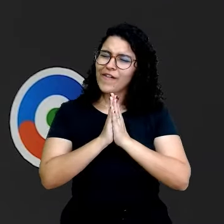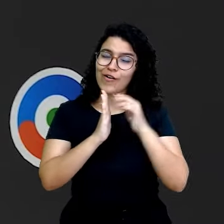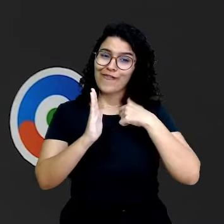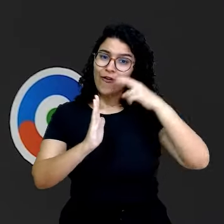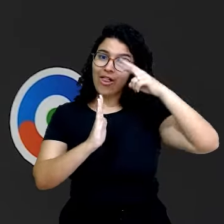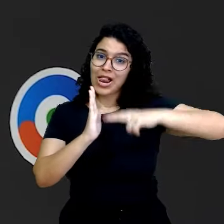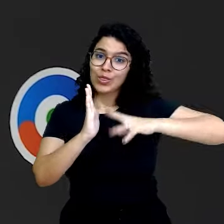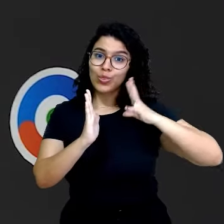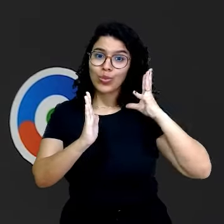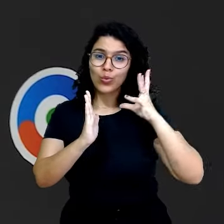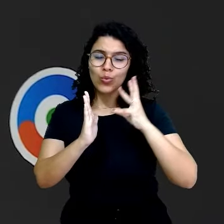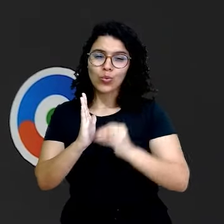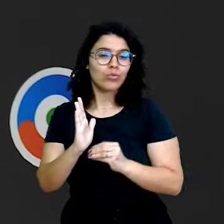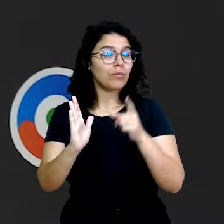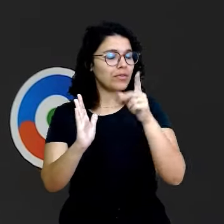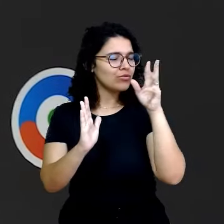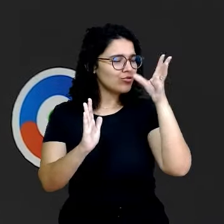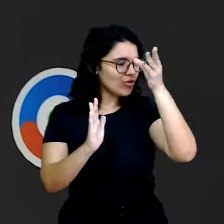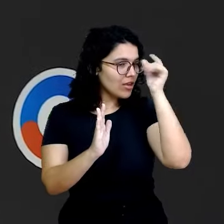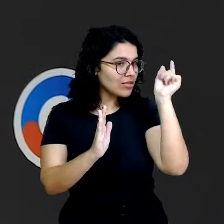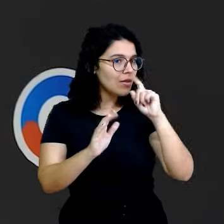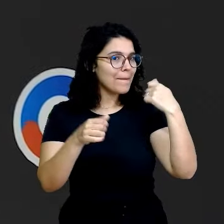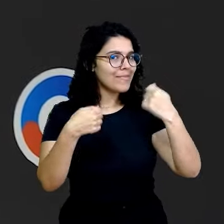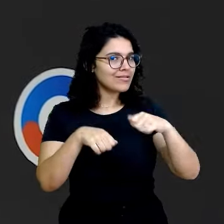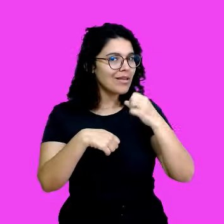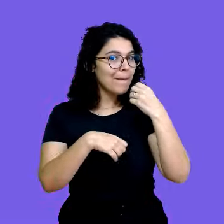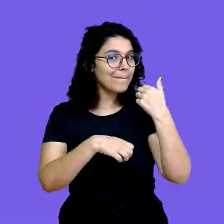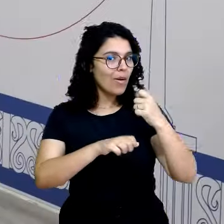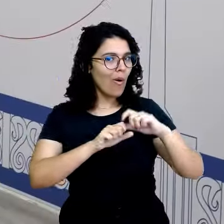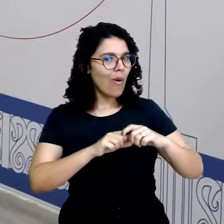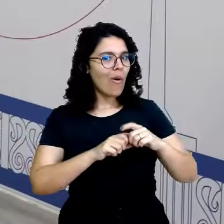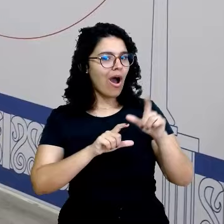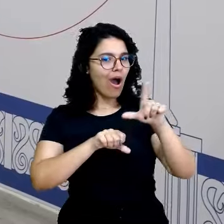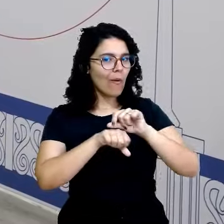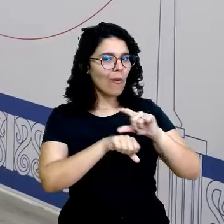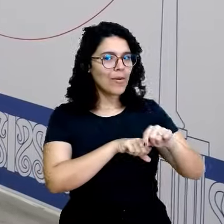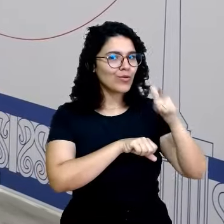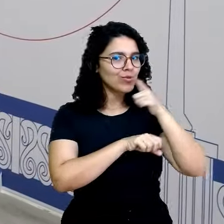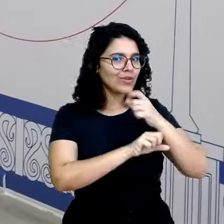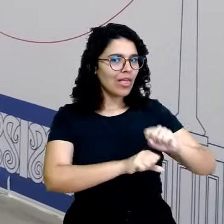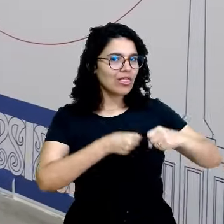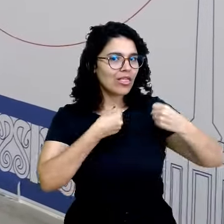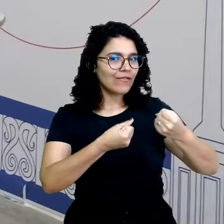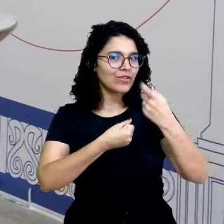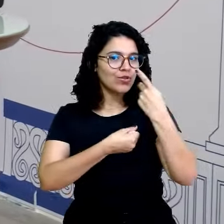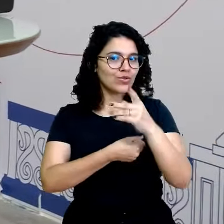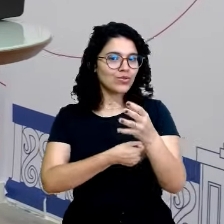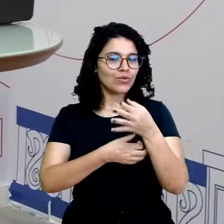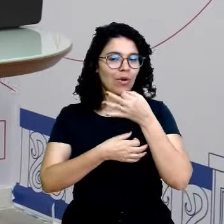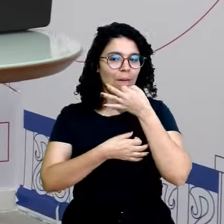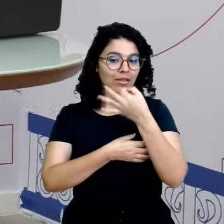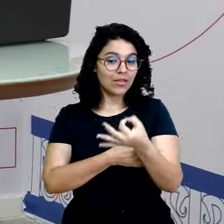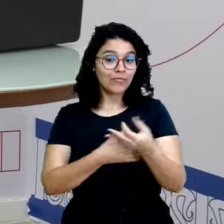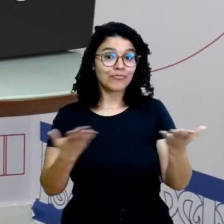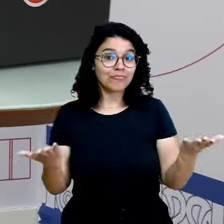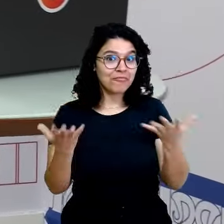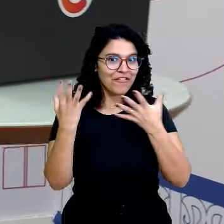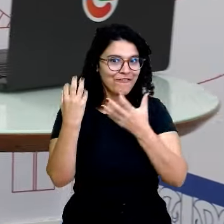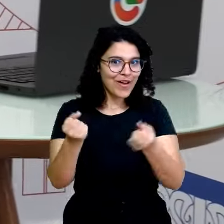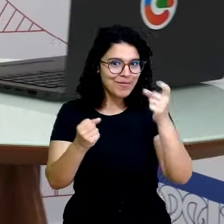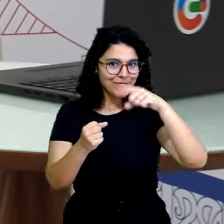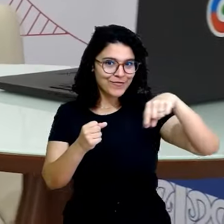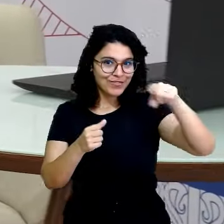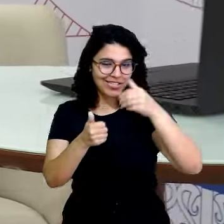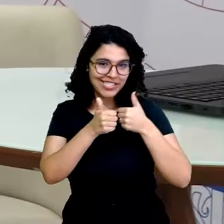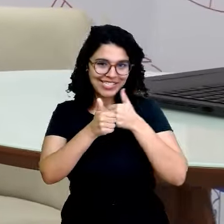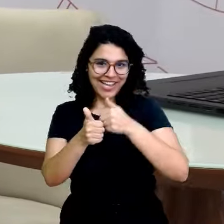Coloque aí bons argumentos para defender a sua tese. Vamos lá, EducaSeguidores e EducaSeguidoras. Quanto mais você